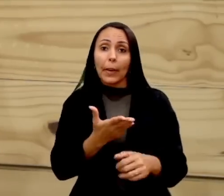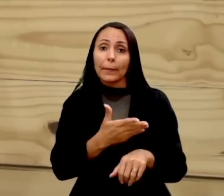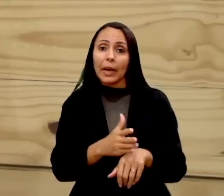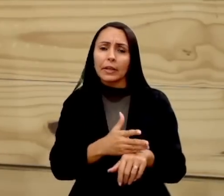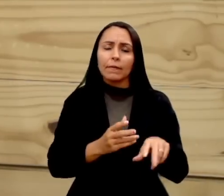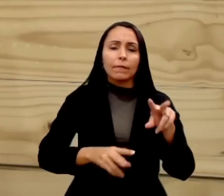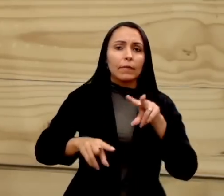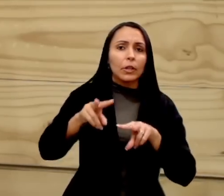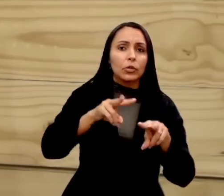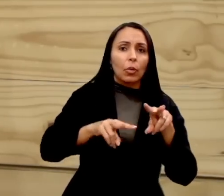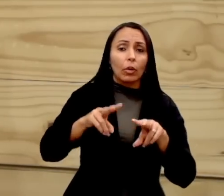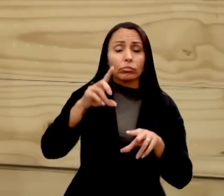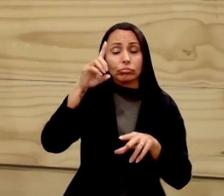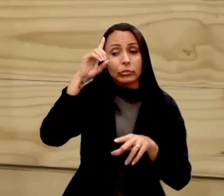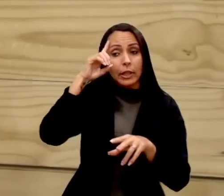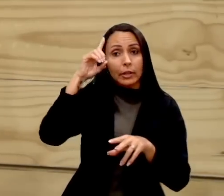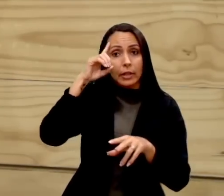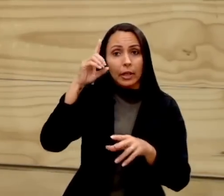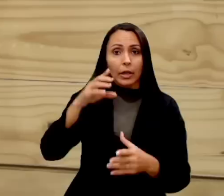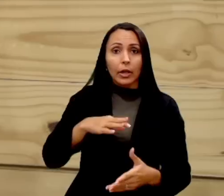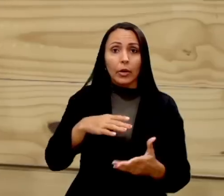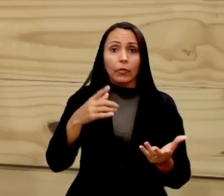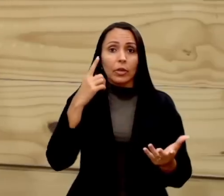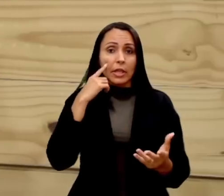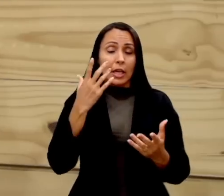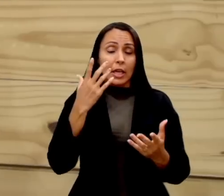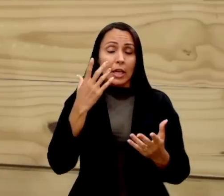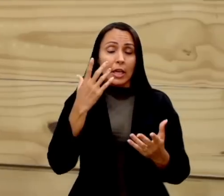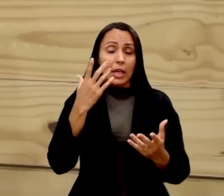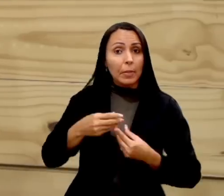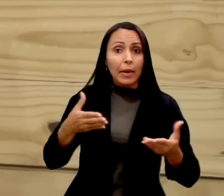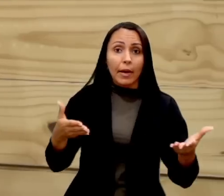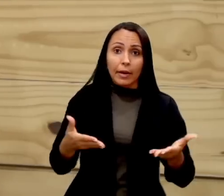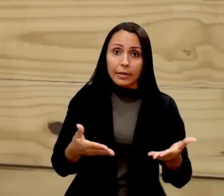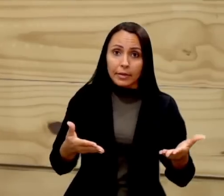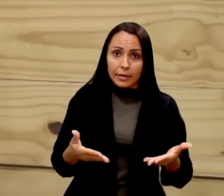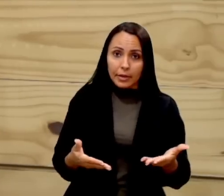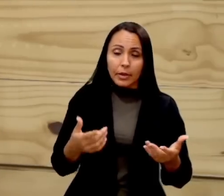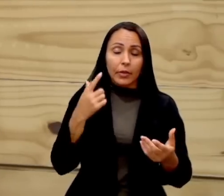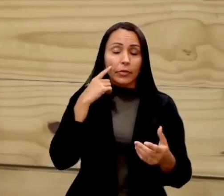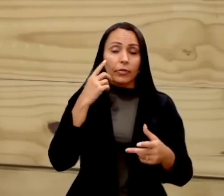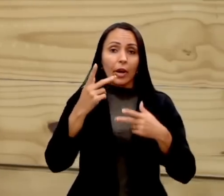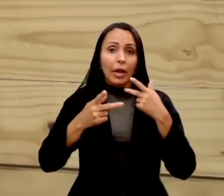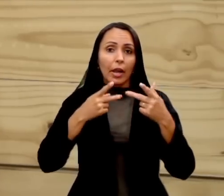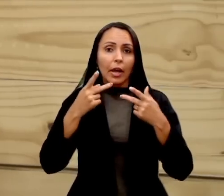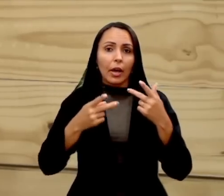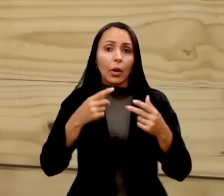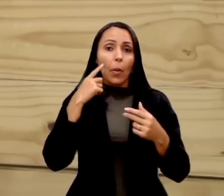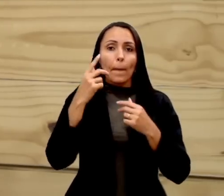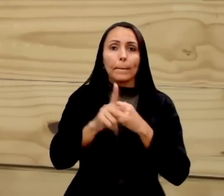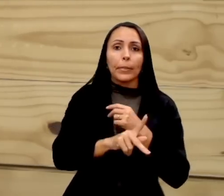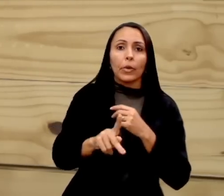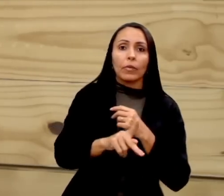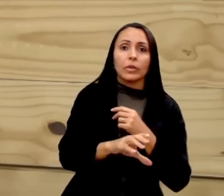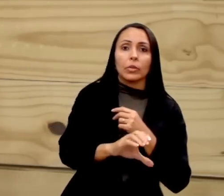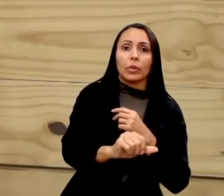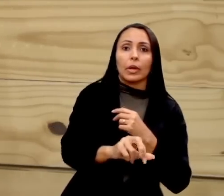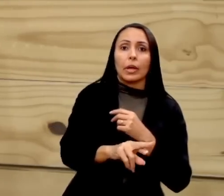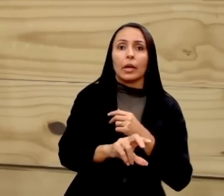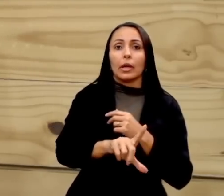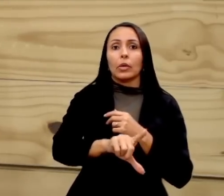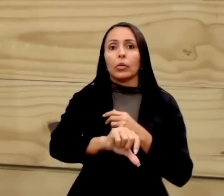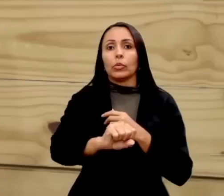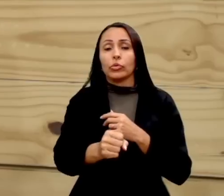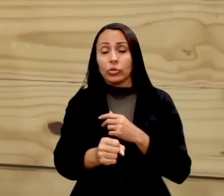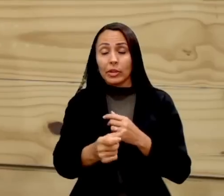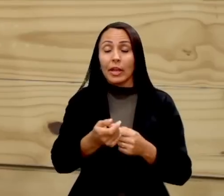no seu dia a dia. Vou ter a honra de receber aqui, conosco, para falar sobre isso, o professor Carlo Miranda, que é